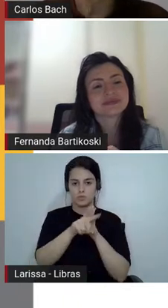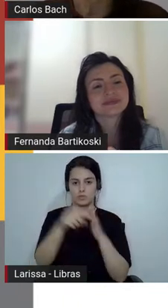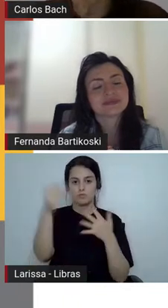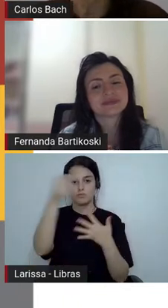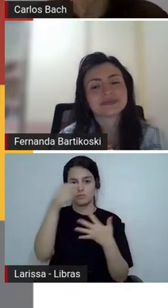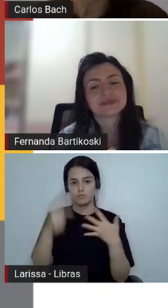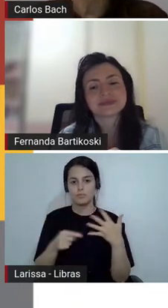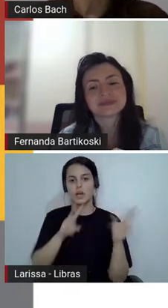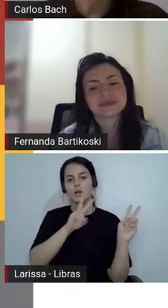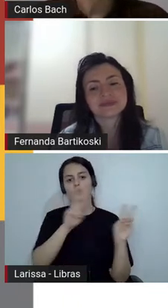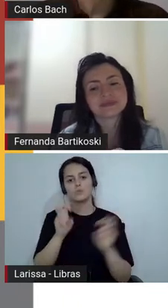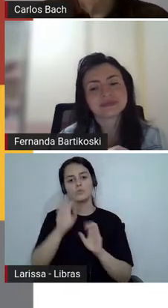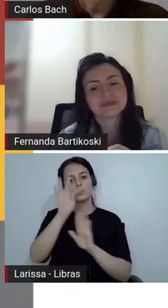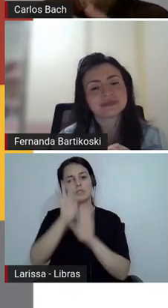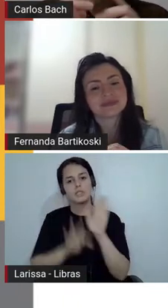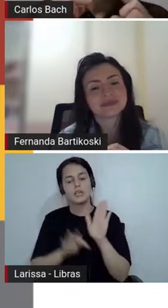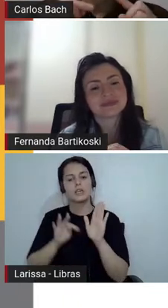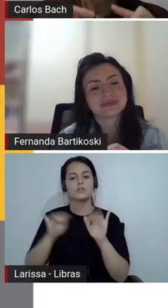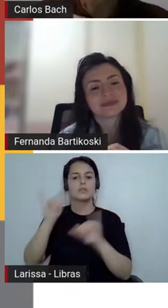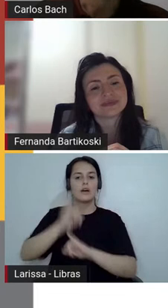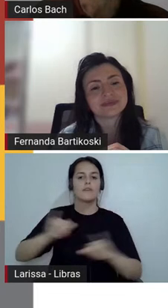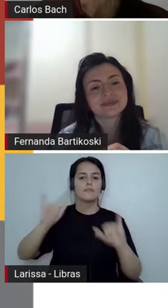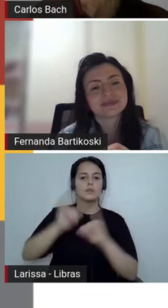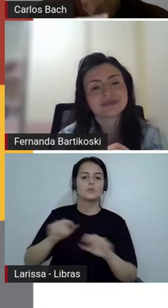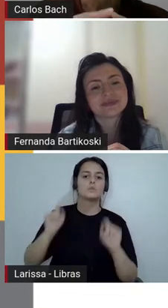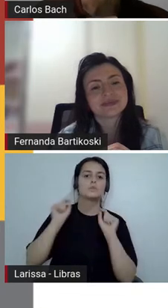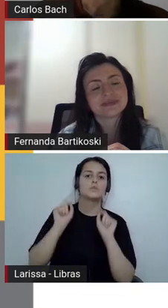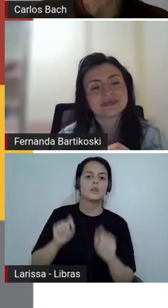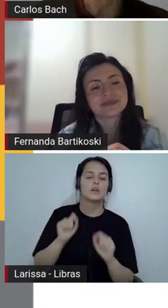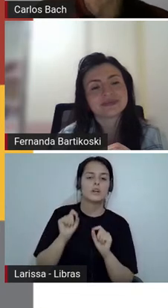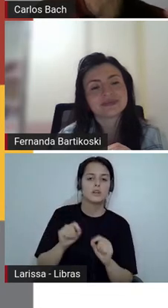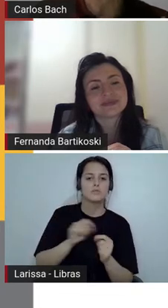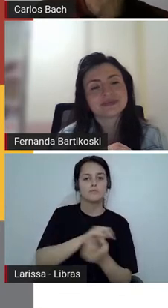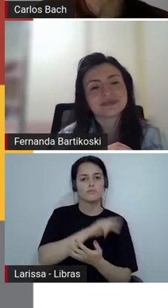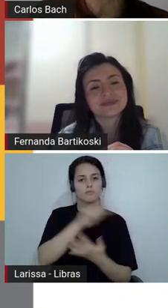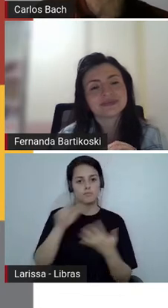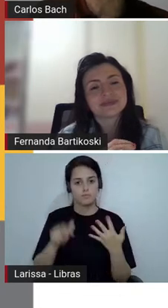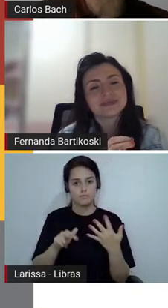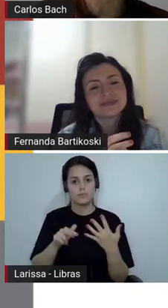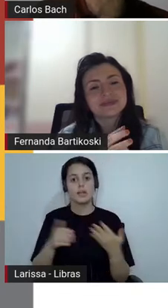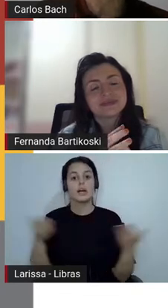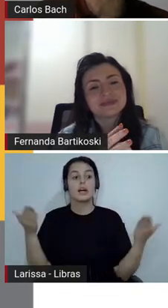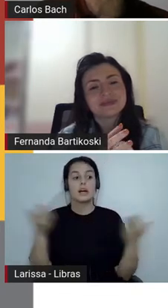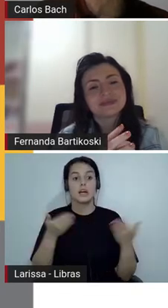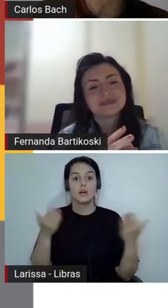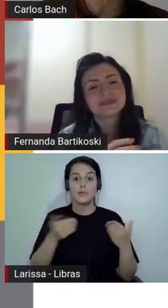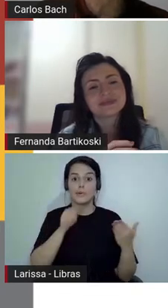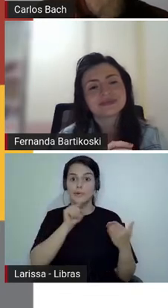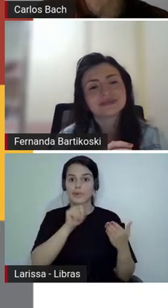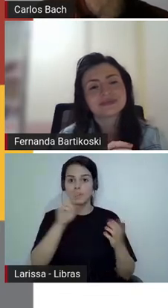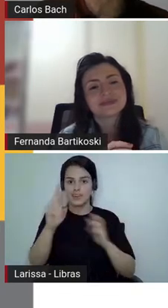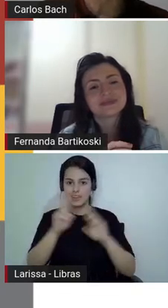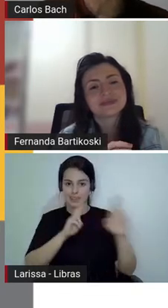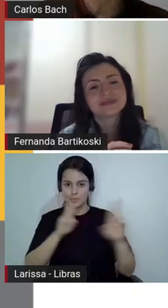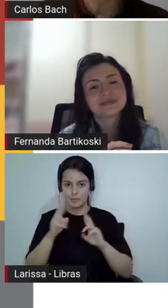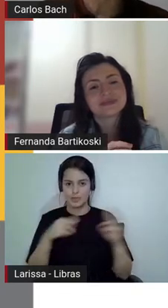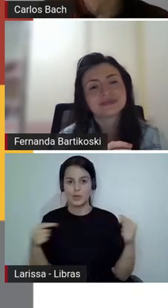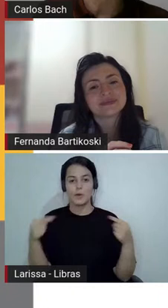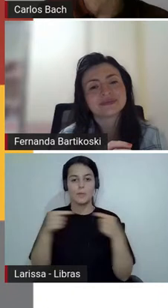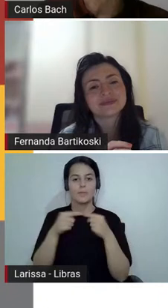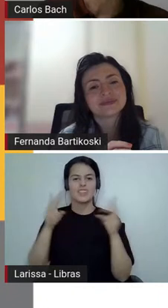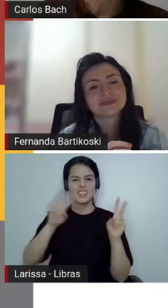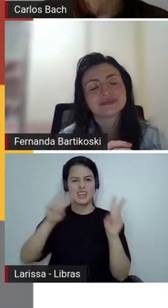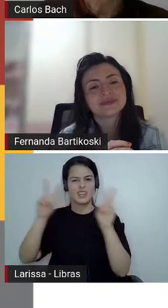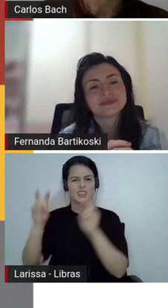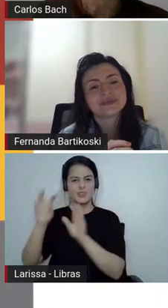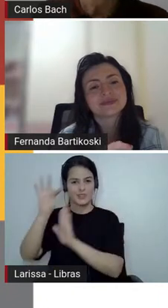texto qual a notícia dada e agora reveja as respostas que foram dadas sobre o título do texto antes da